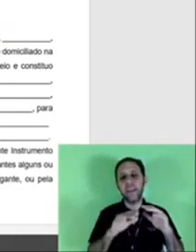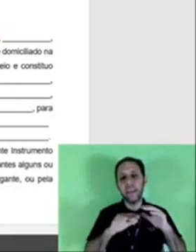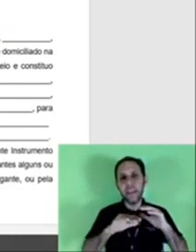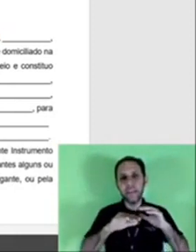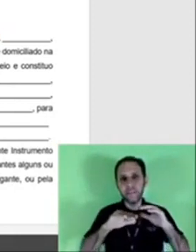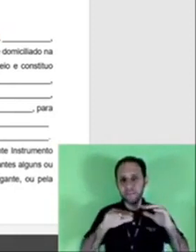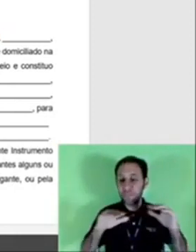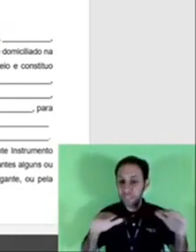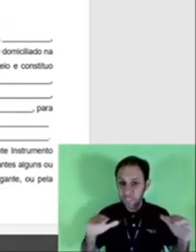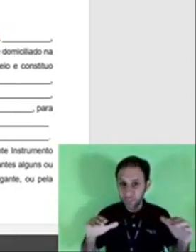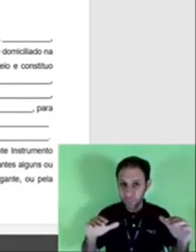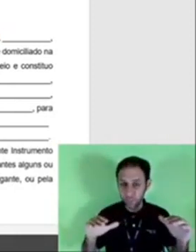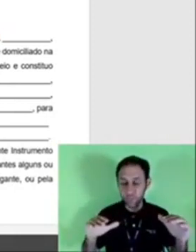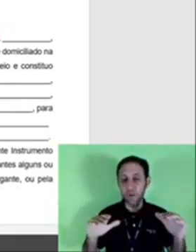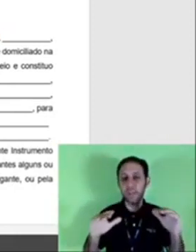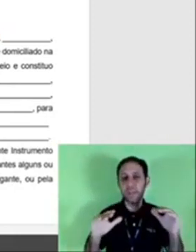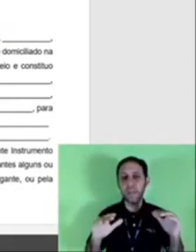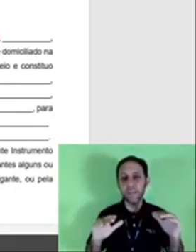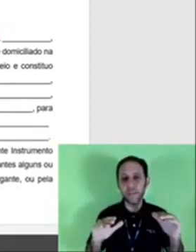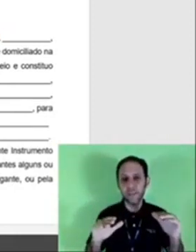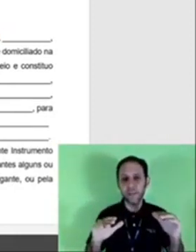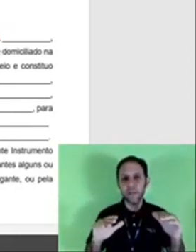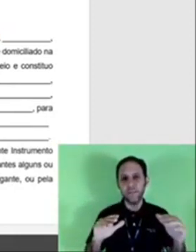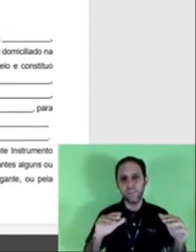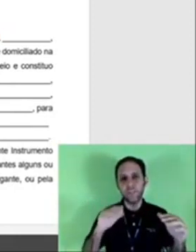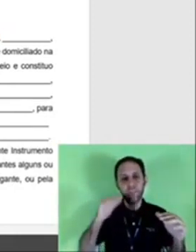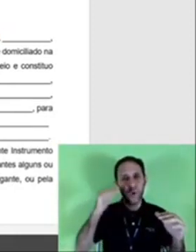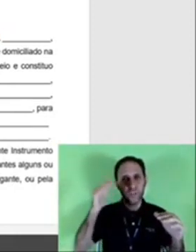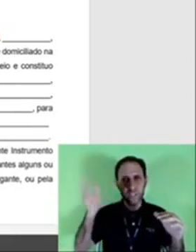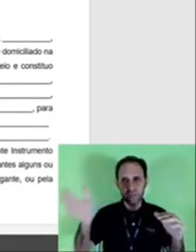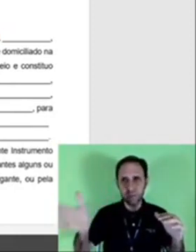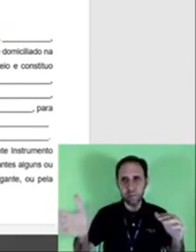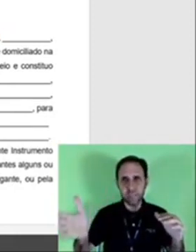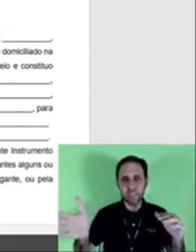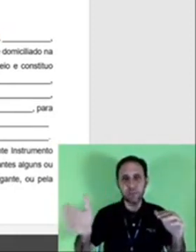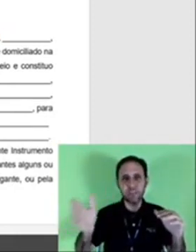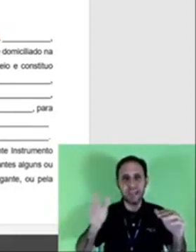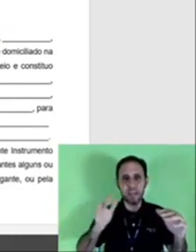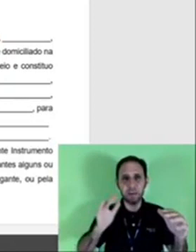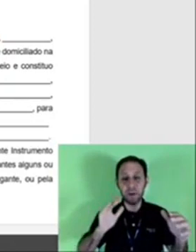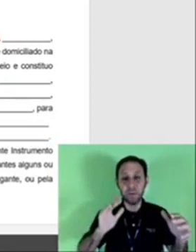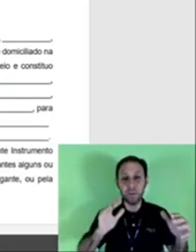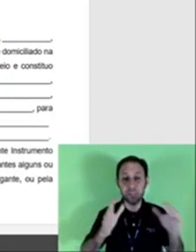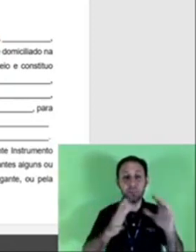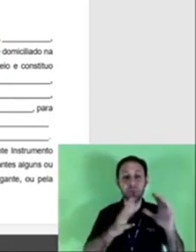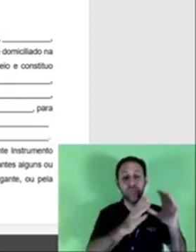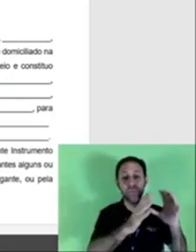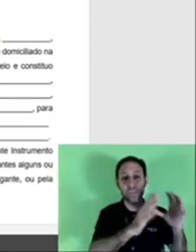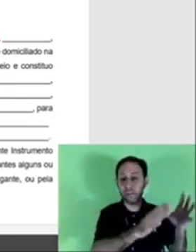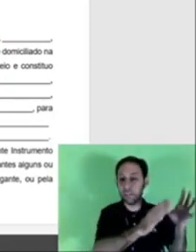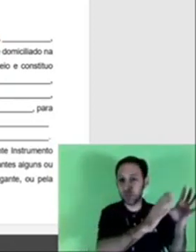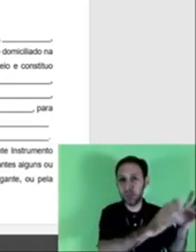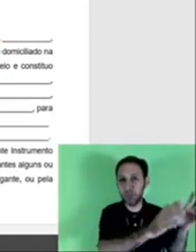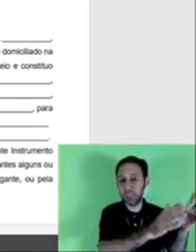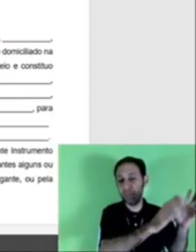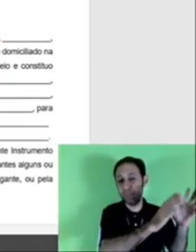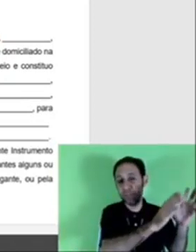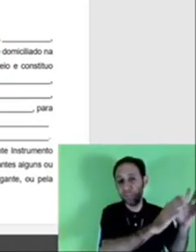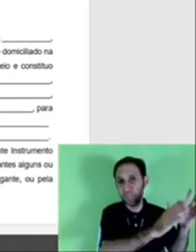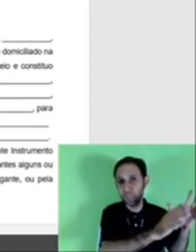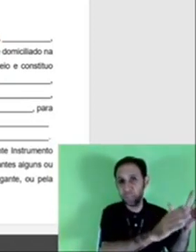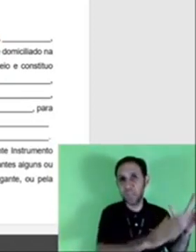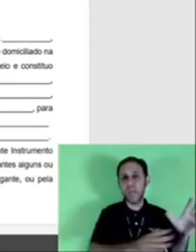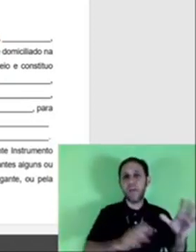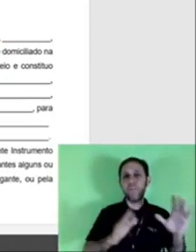ele é fixo, ok? Você pode na sua empresa alterar alguma coisa se o modelo da sua empresa